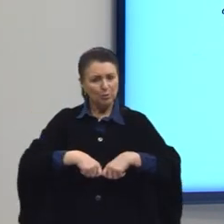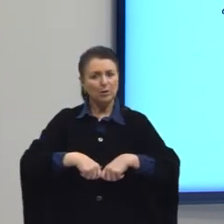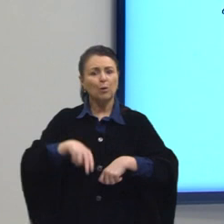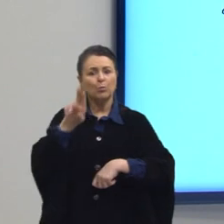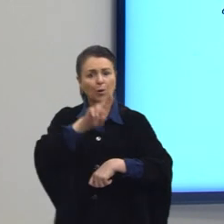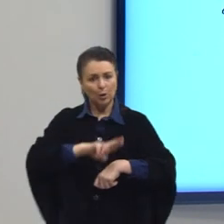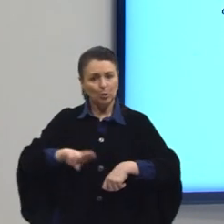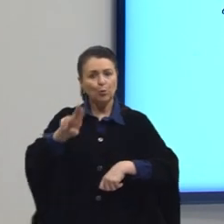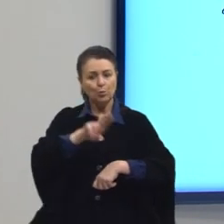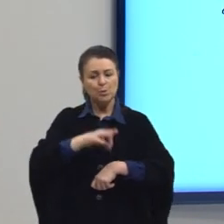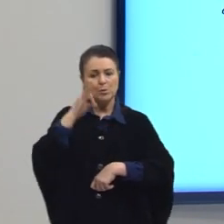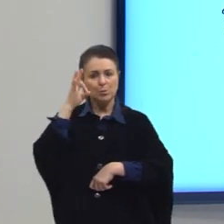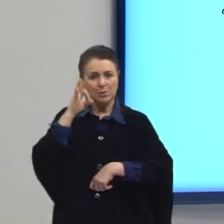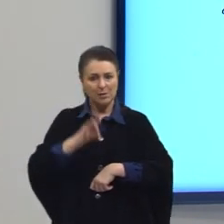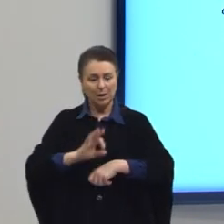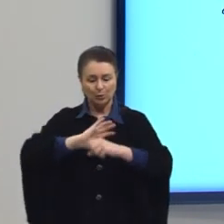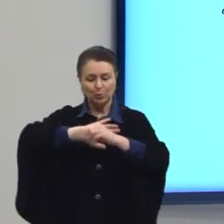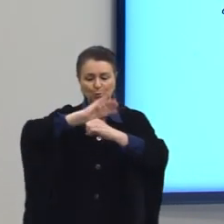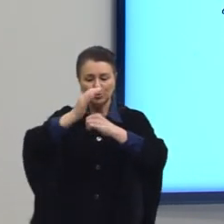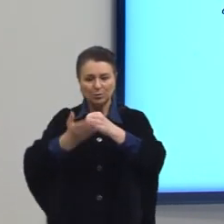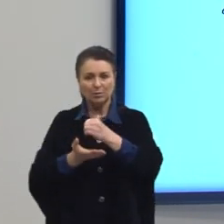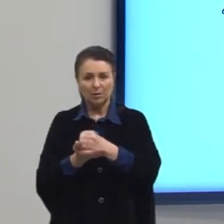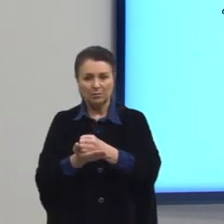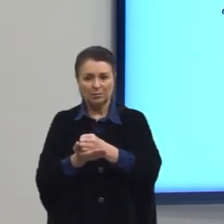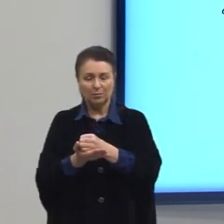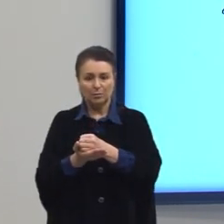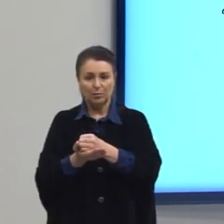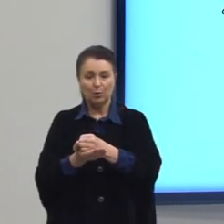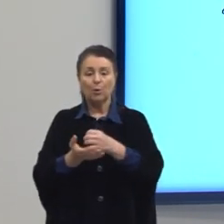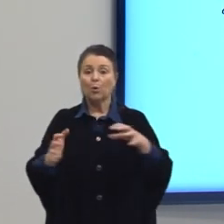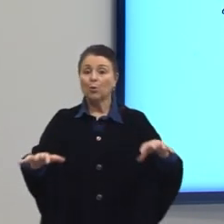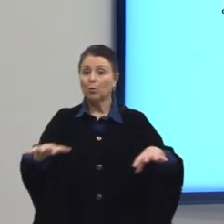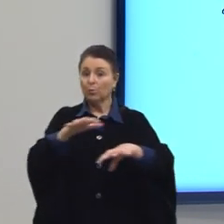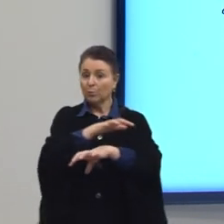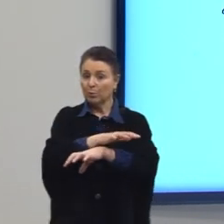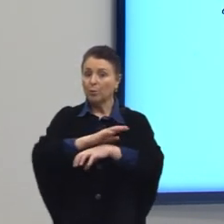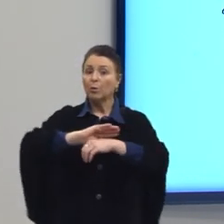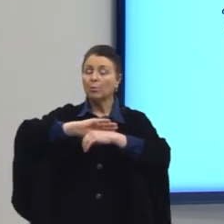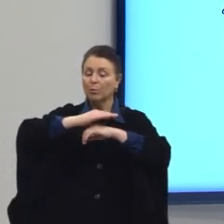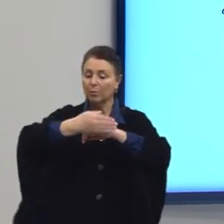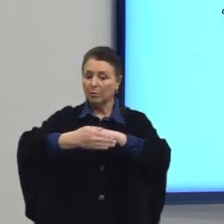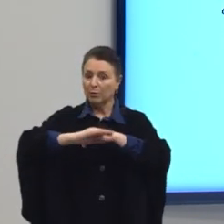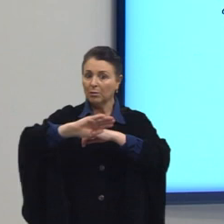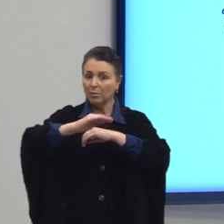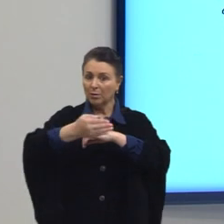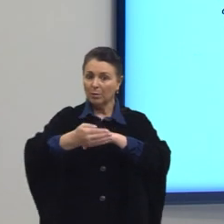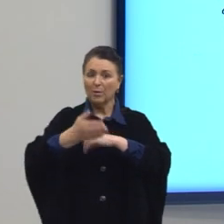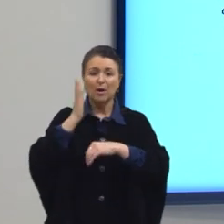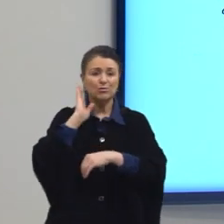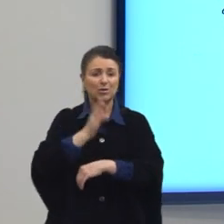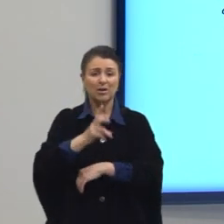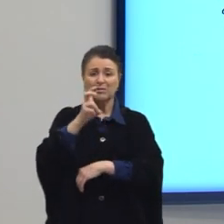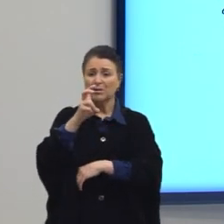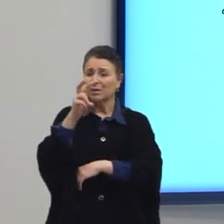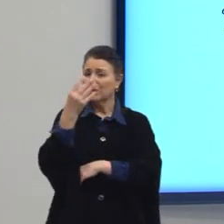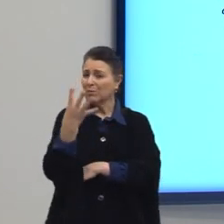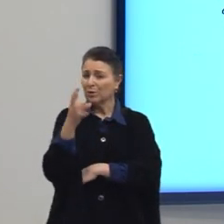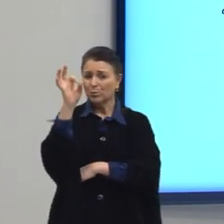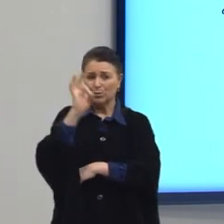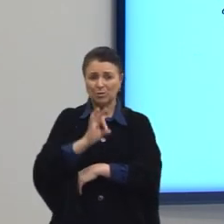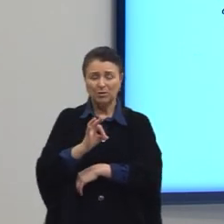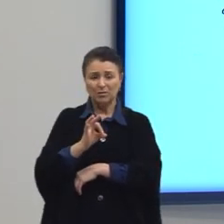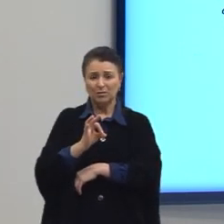sustentável. O bioma, ele já perdeu quase, ó, mais da metade também, 54% da vegetação original,